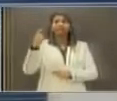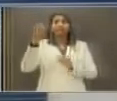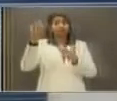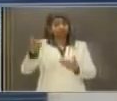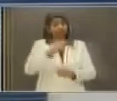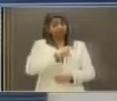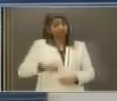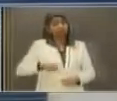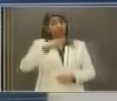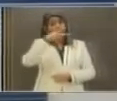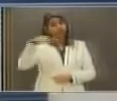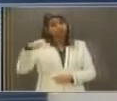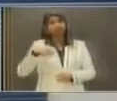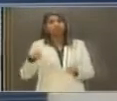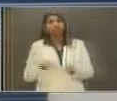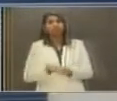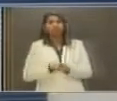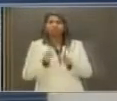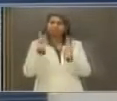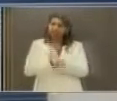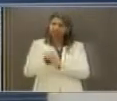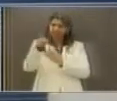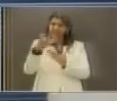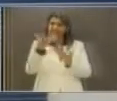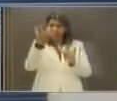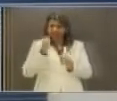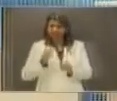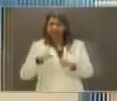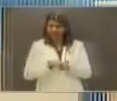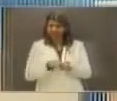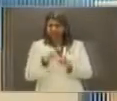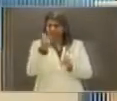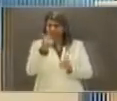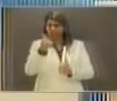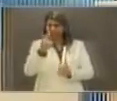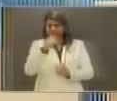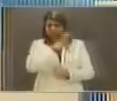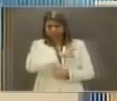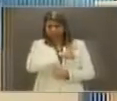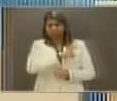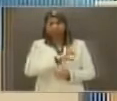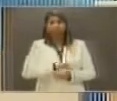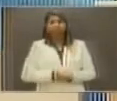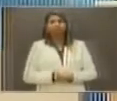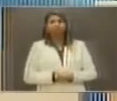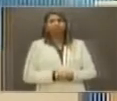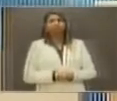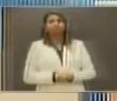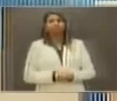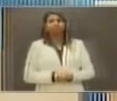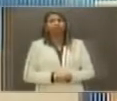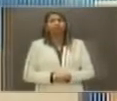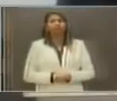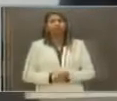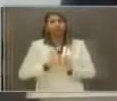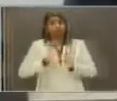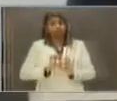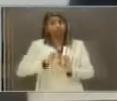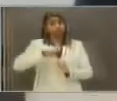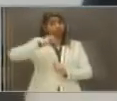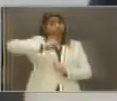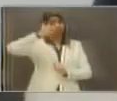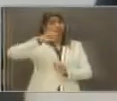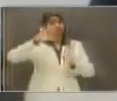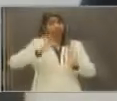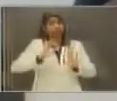José Maranhão, também aproveitando para saber se ele recebe essa pensão vitalícia. Ok. Primeiro, sou contra esses benefícios.